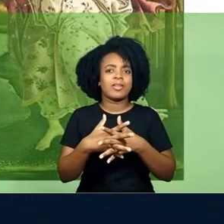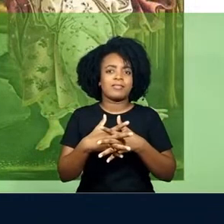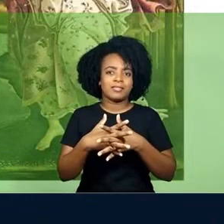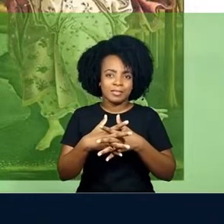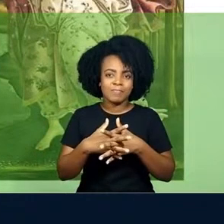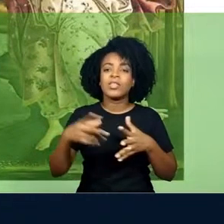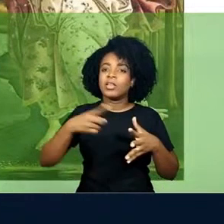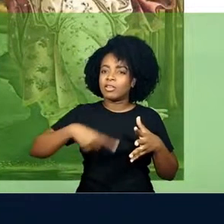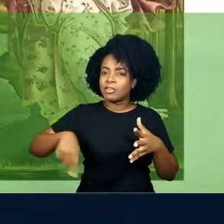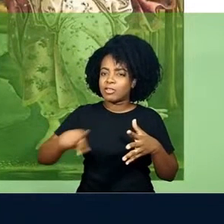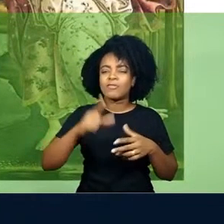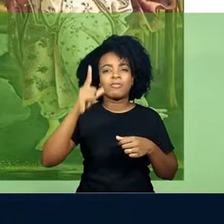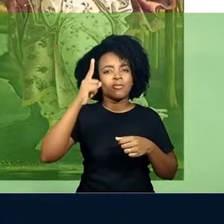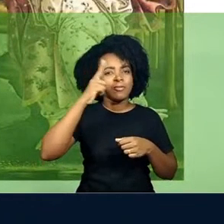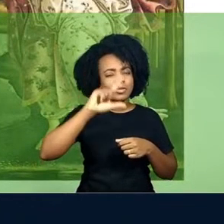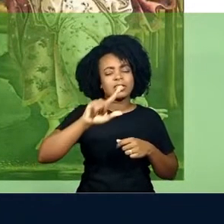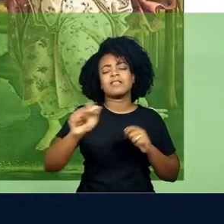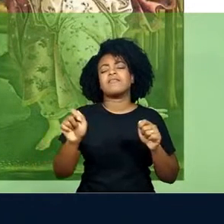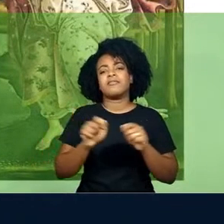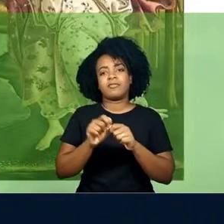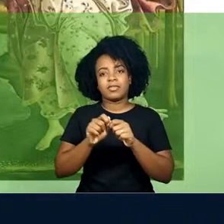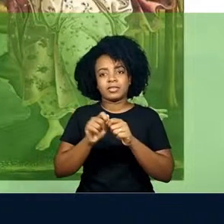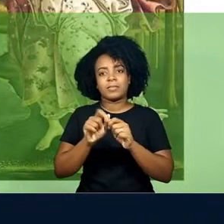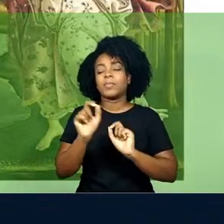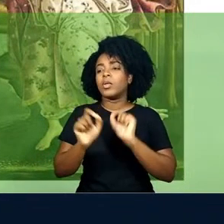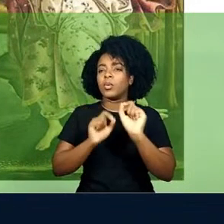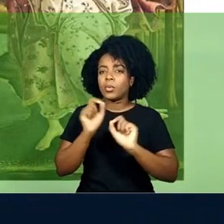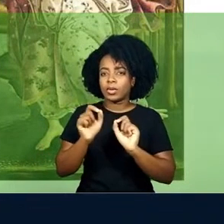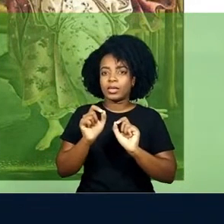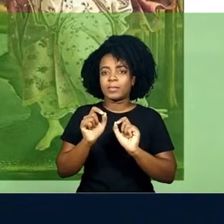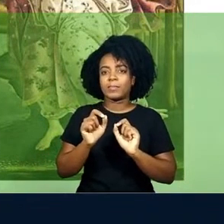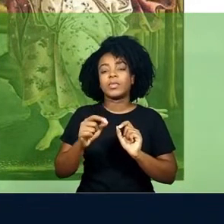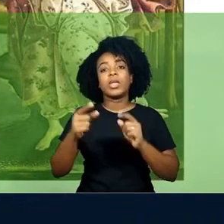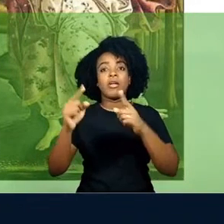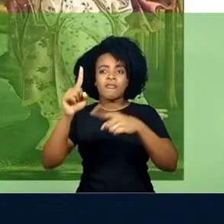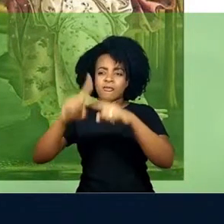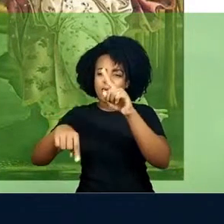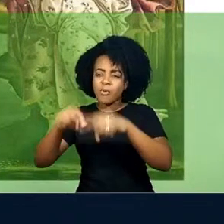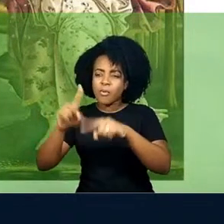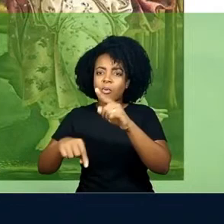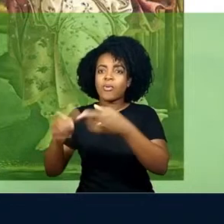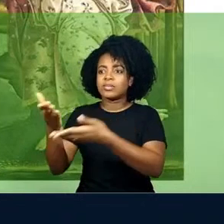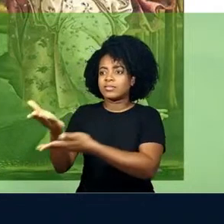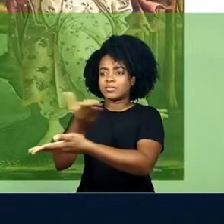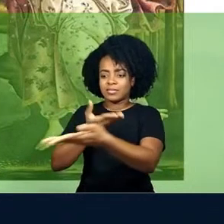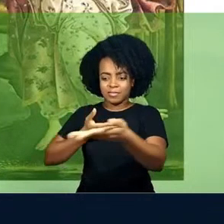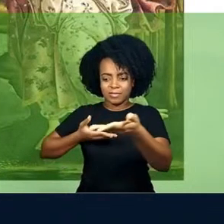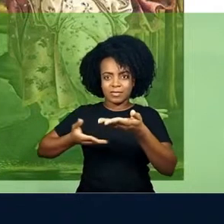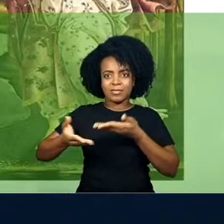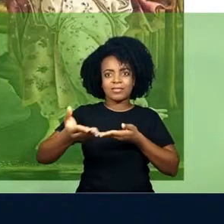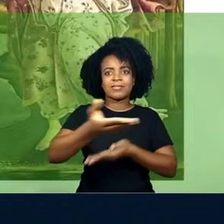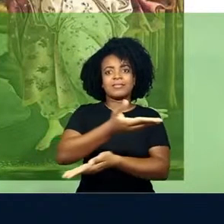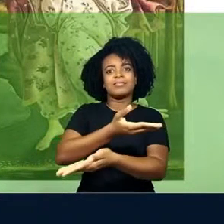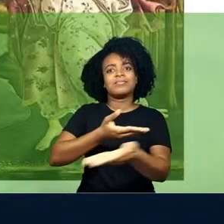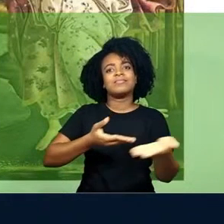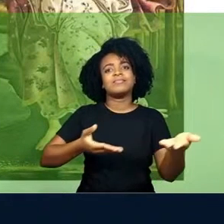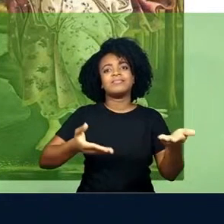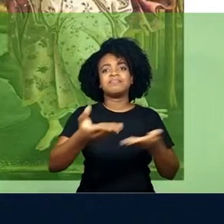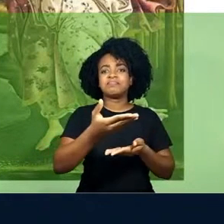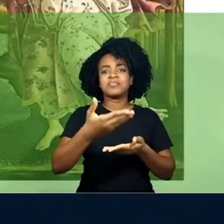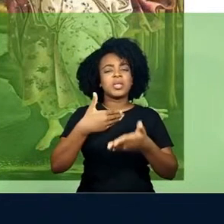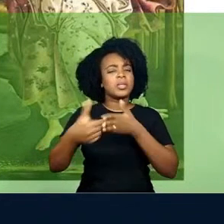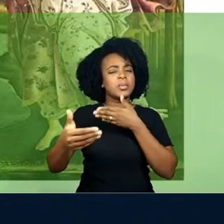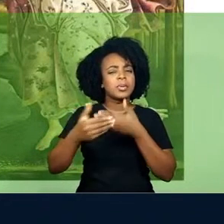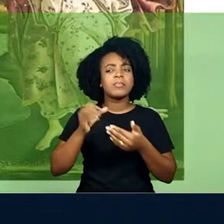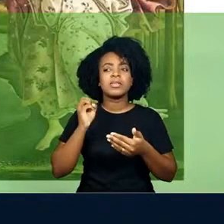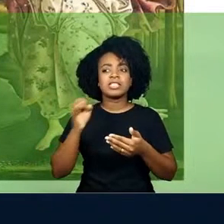agenciamentos que somos capazes de produzir, ou seja, da relação que criamos com as coisas e fazemos as coisas se relacionar com outras,